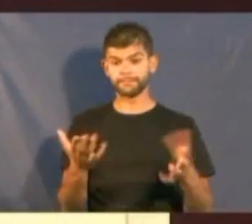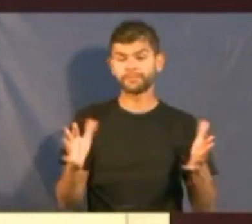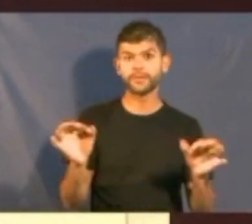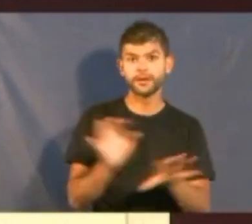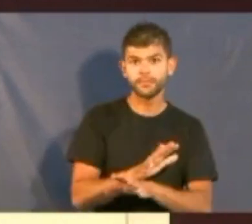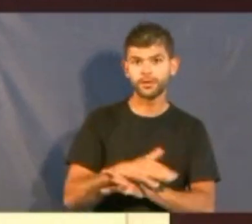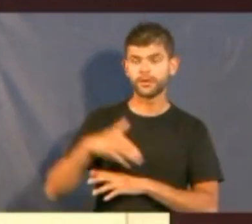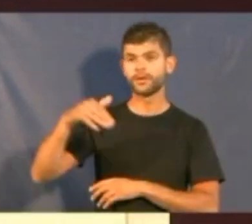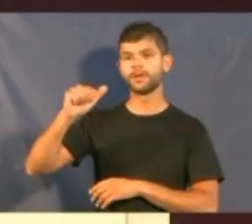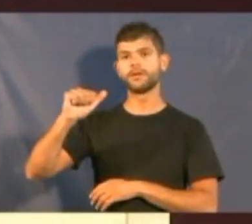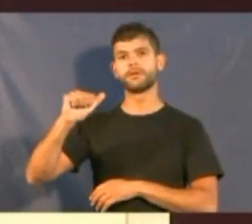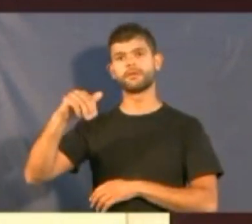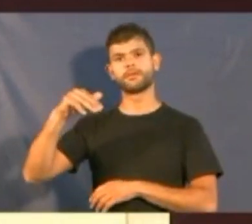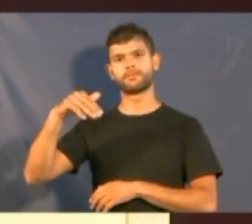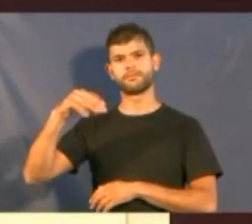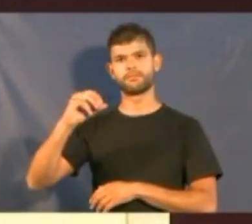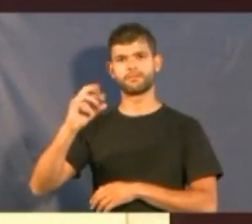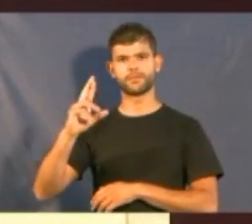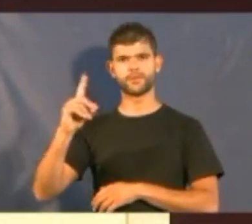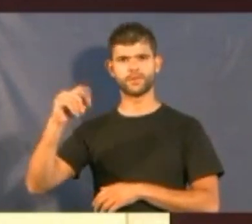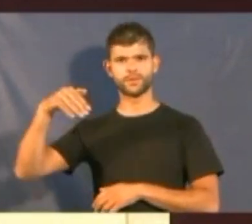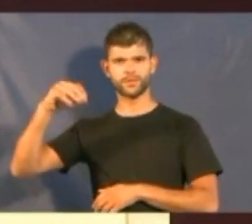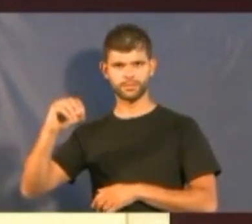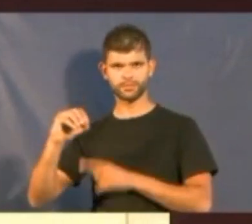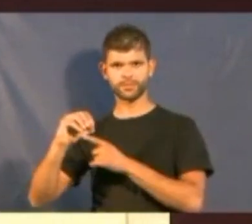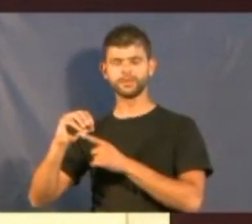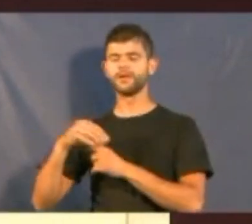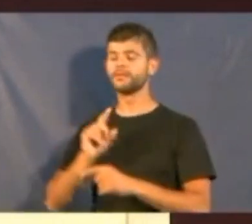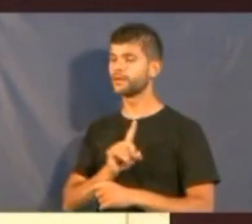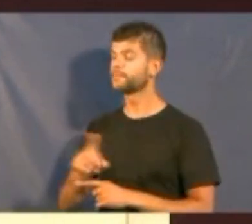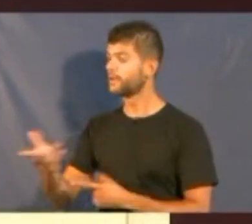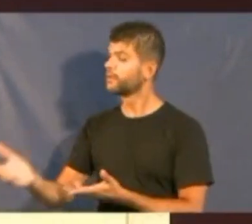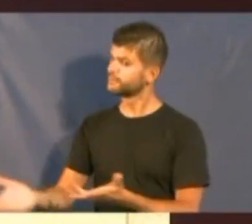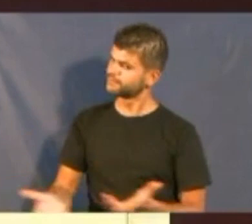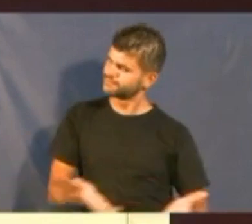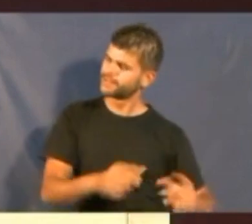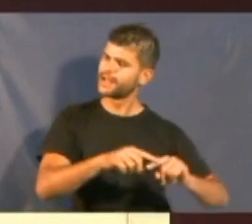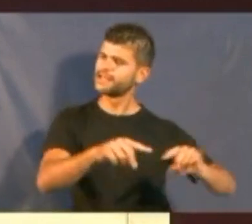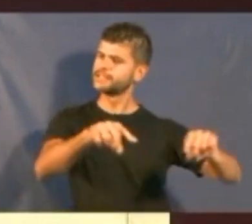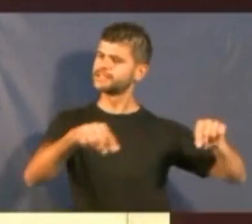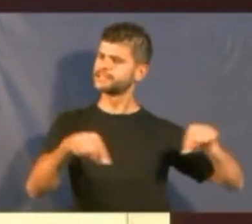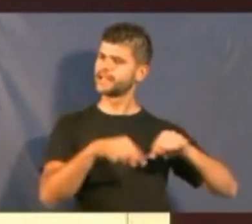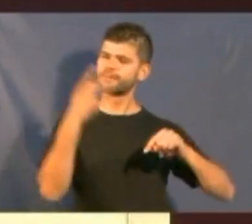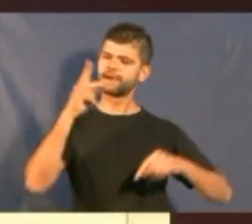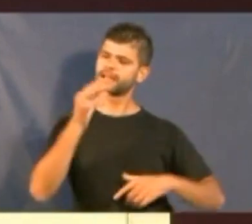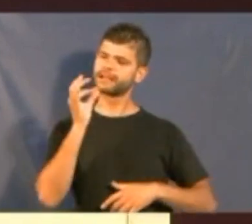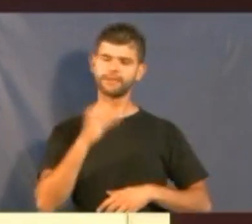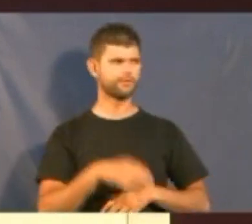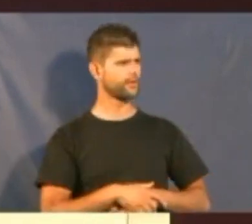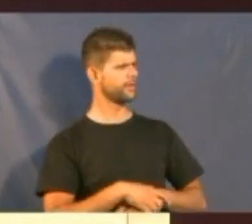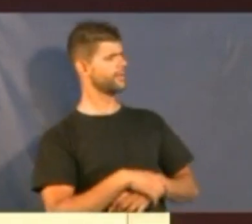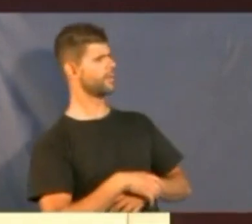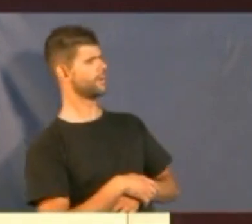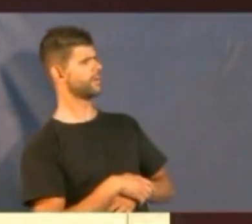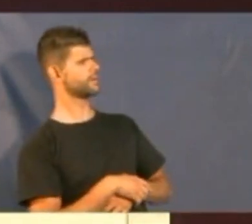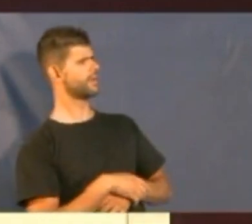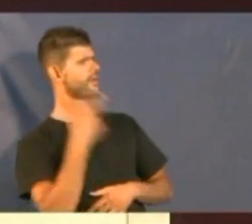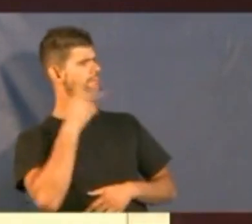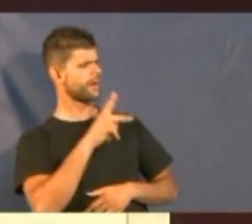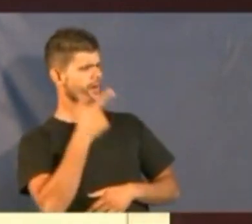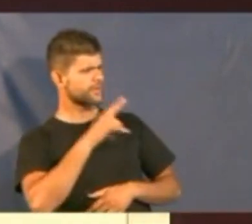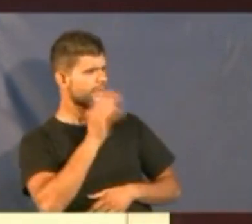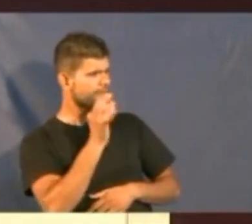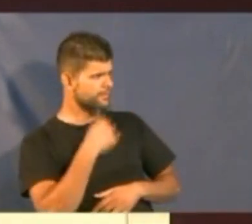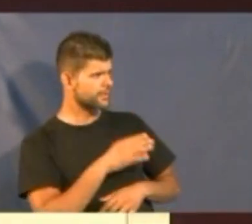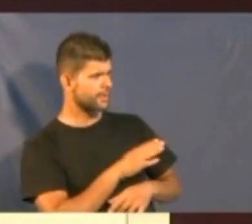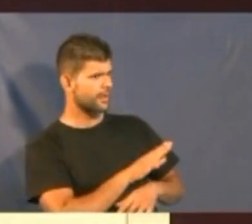disse, passemos à sala do café. Eu digo, nossa, para tomar o café tem que mudar de sala. Meus